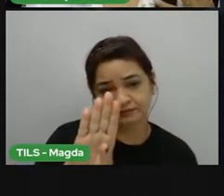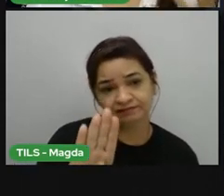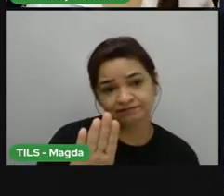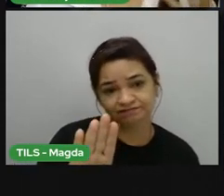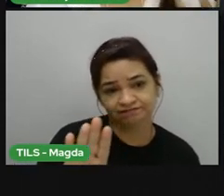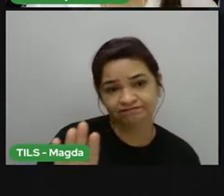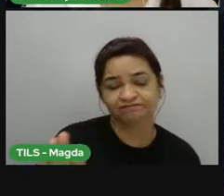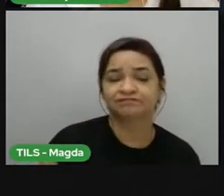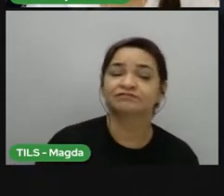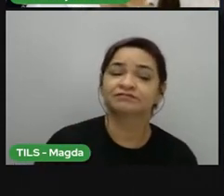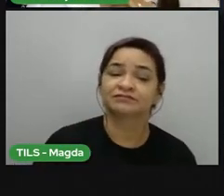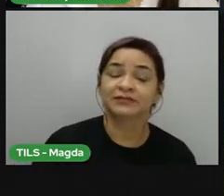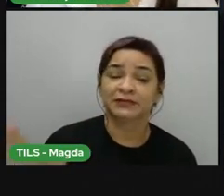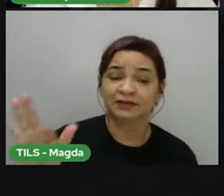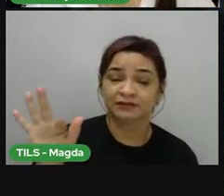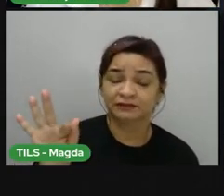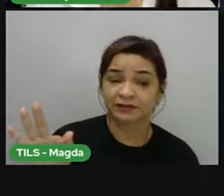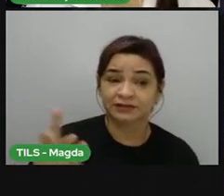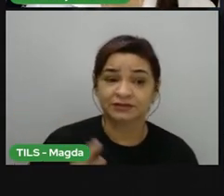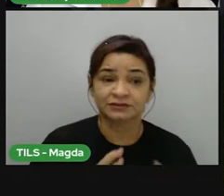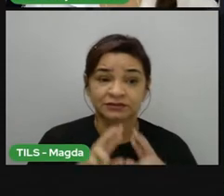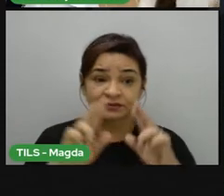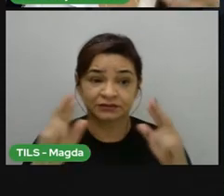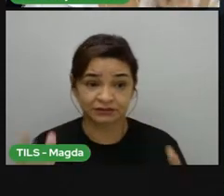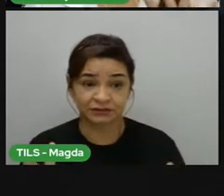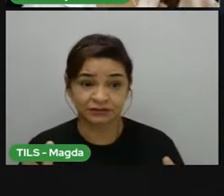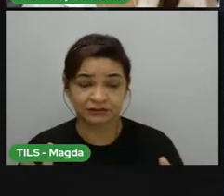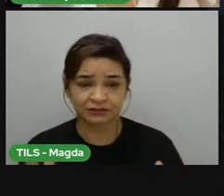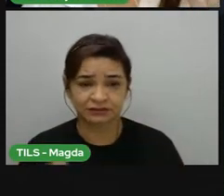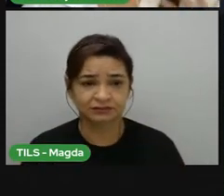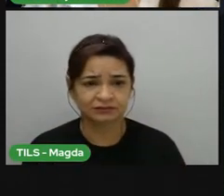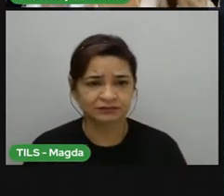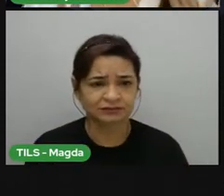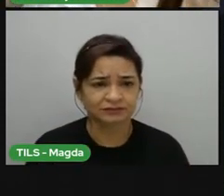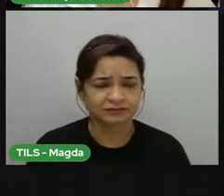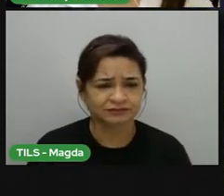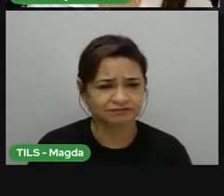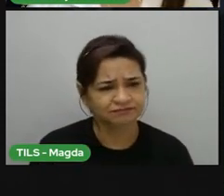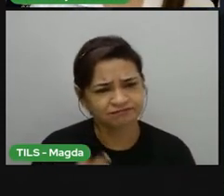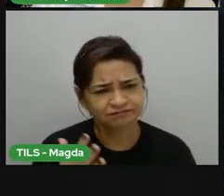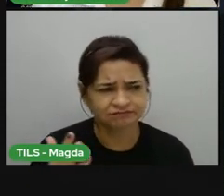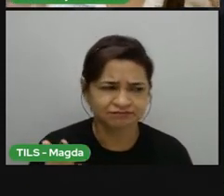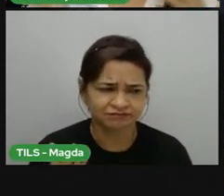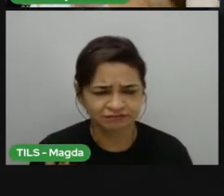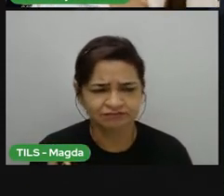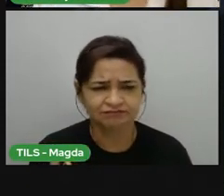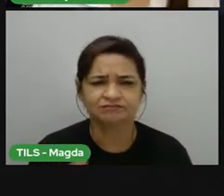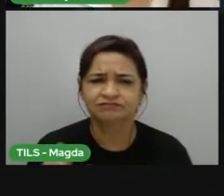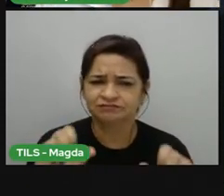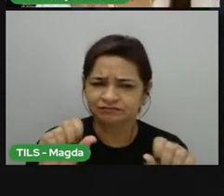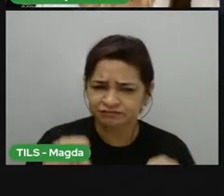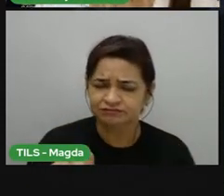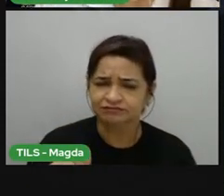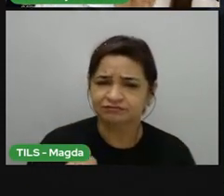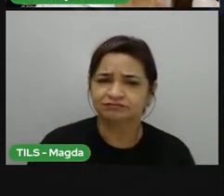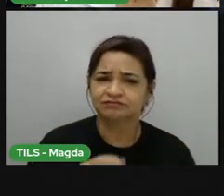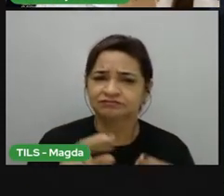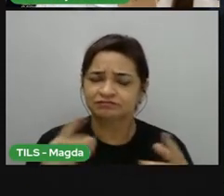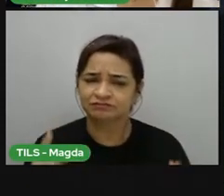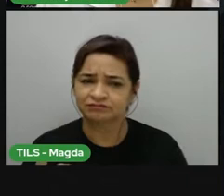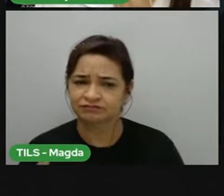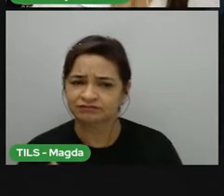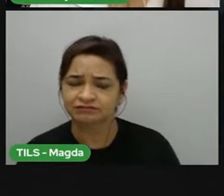que tempo e clima são coisas completamente diferentes. Não tão completamente acima, mas elas são diferentes. Enquanto o